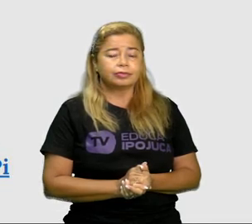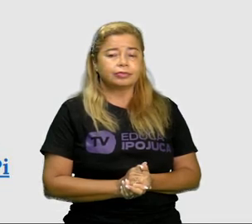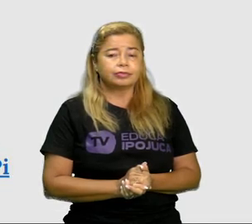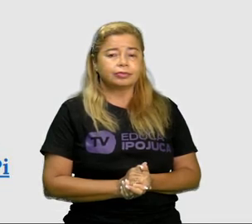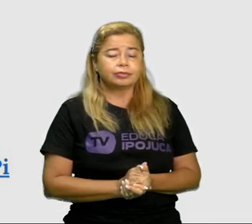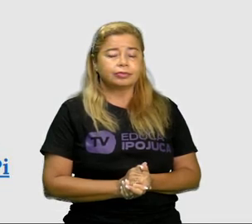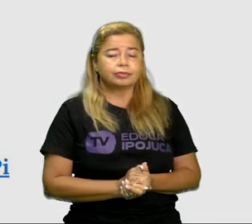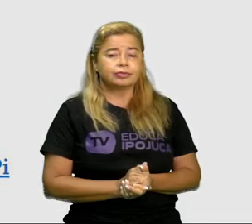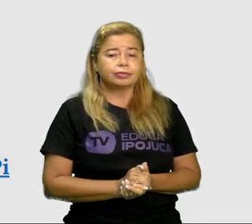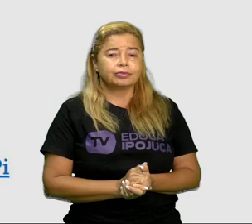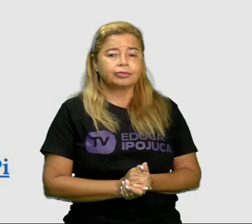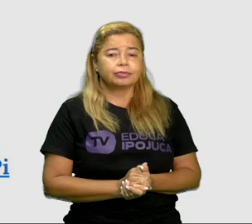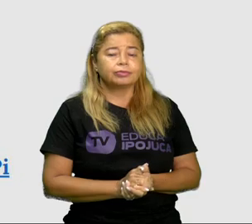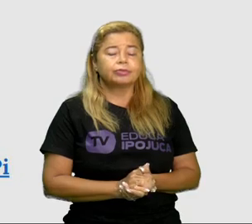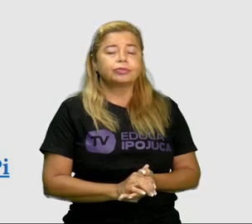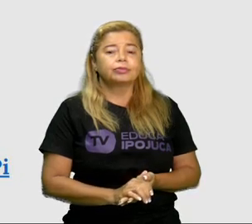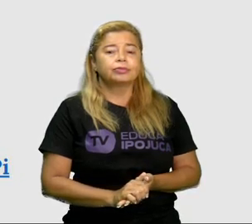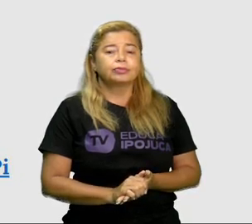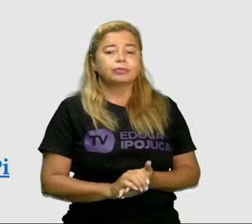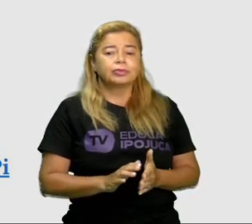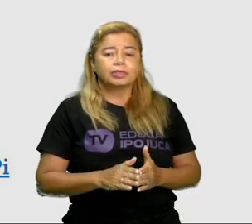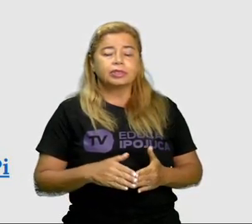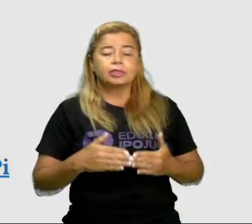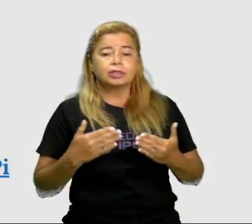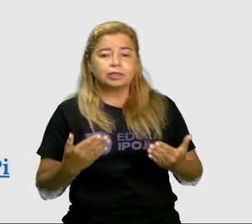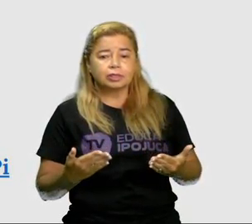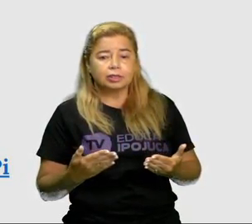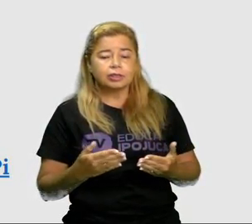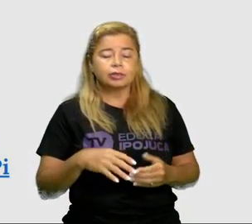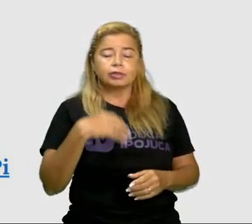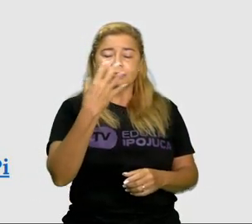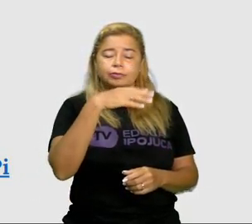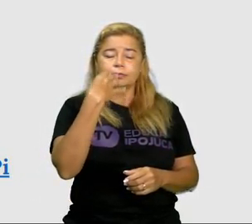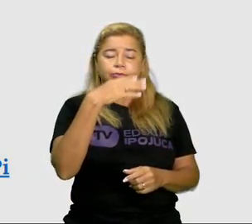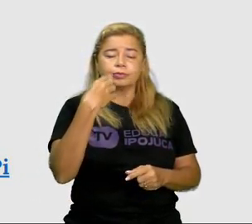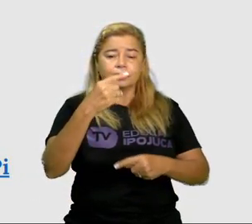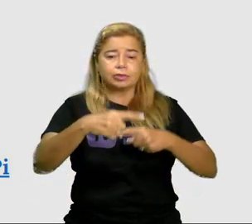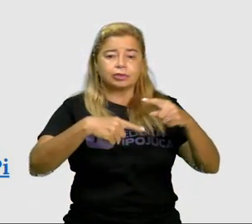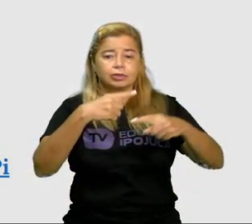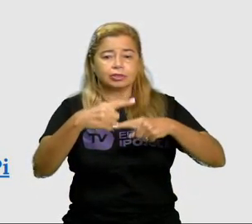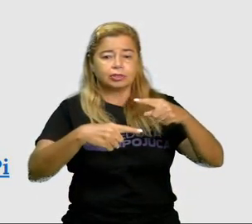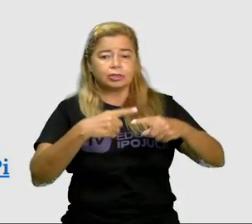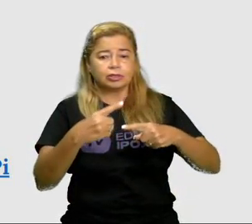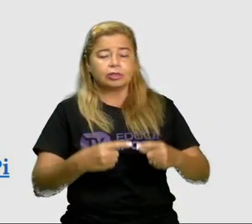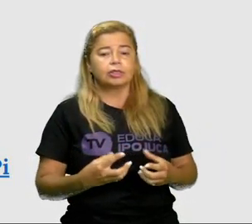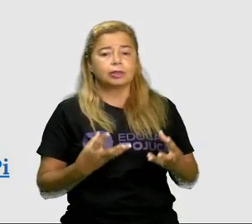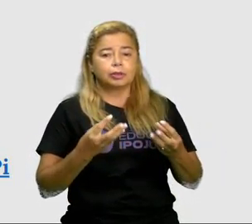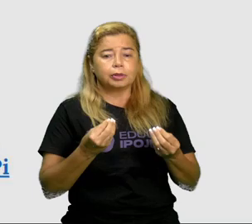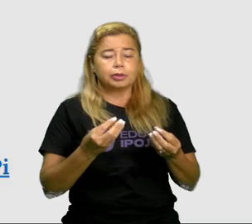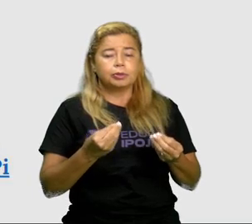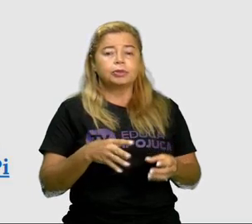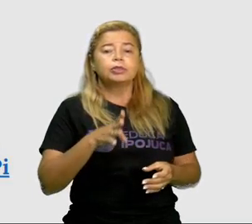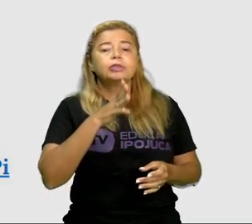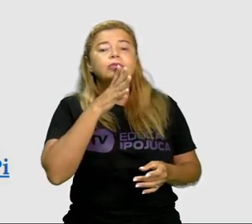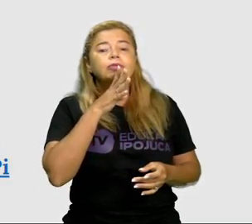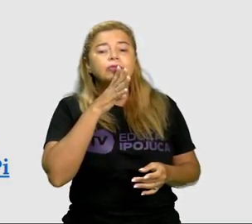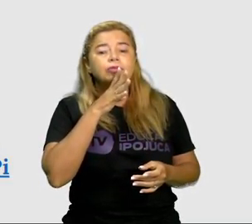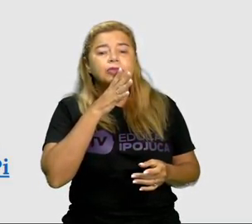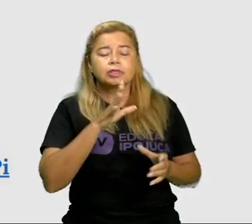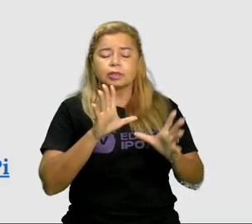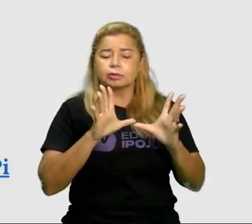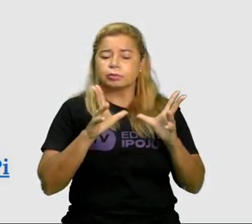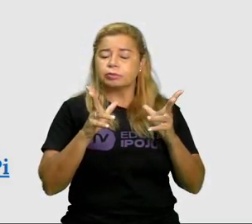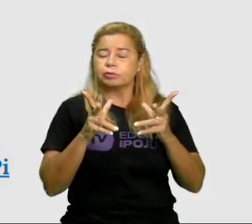para o casamento. Então essa cantiga de roda é muito conhecida por todos nós.